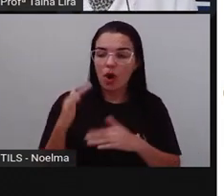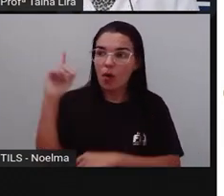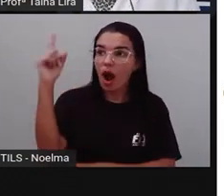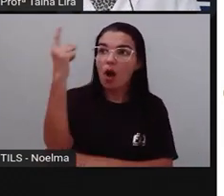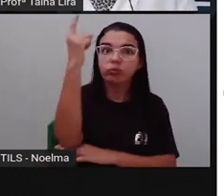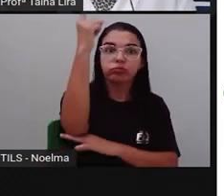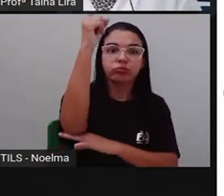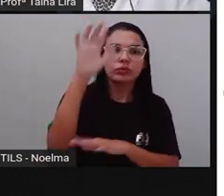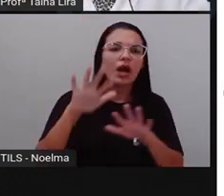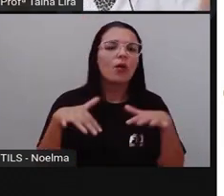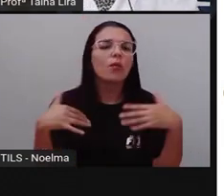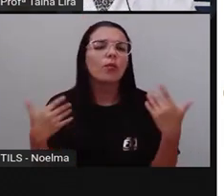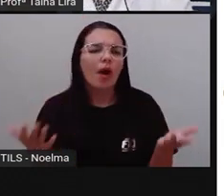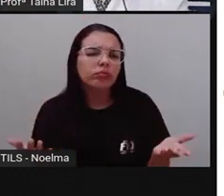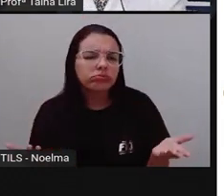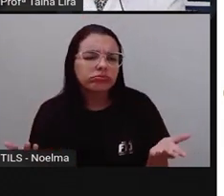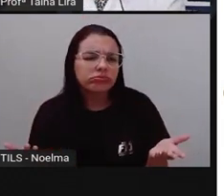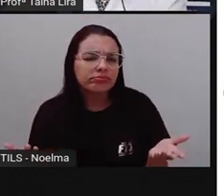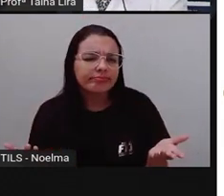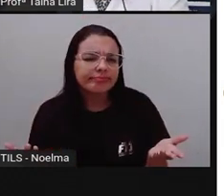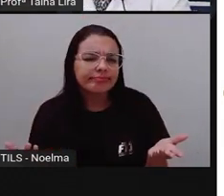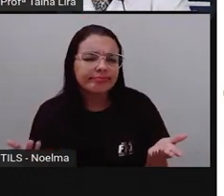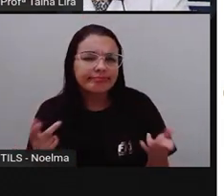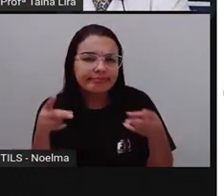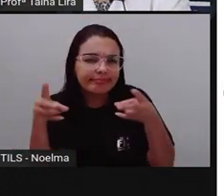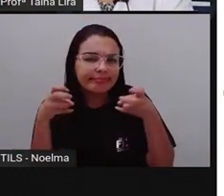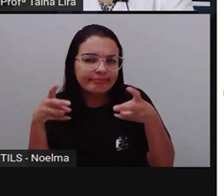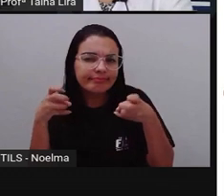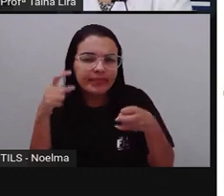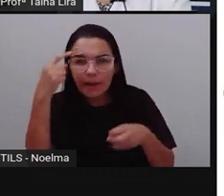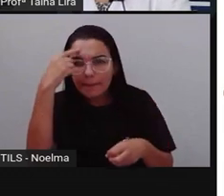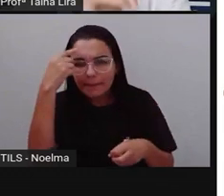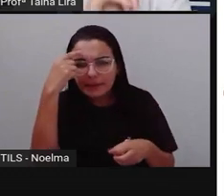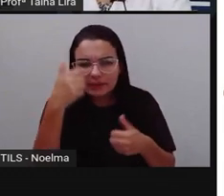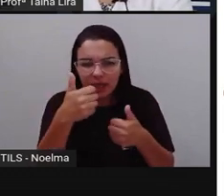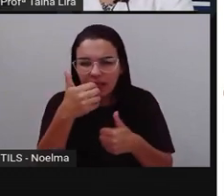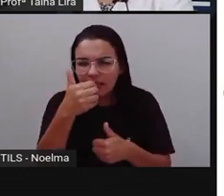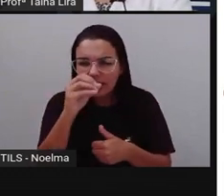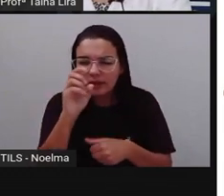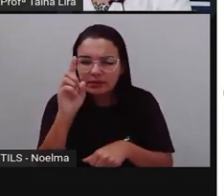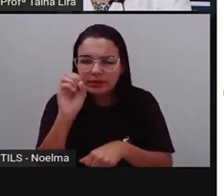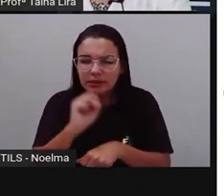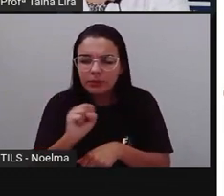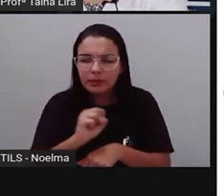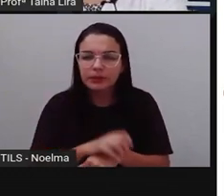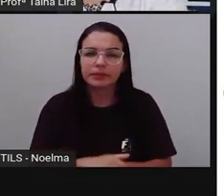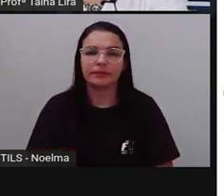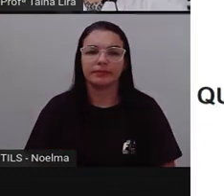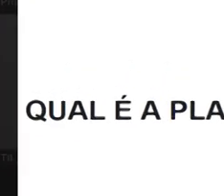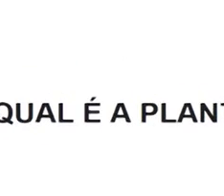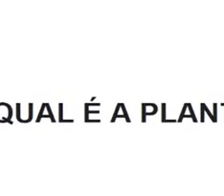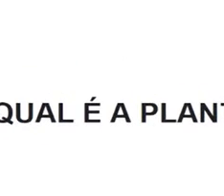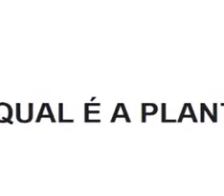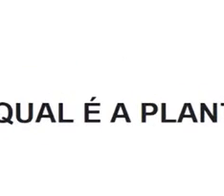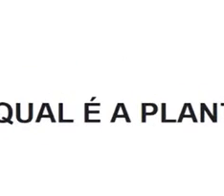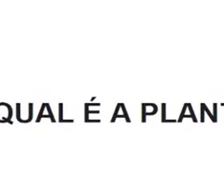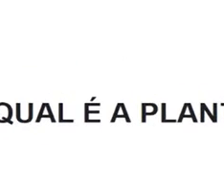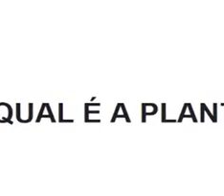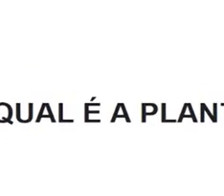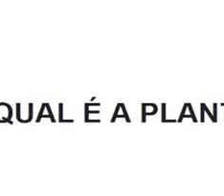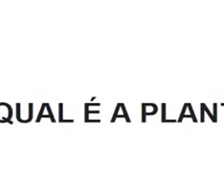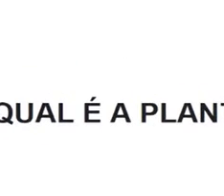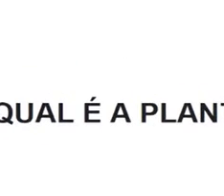plantas? Vamos ver se o segundo ano consegue identificar? Pensa aí, 10 segundos para o segundo ano identificar, As três